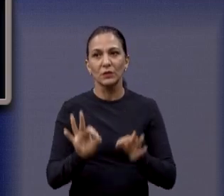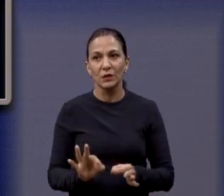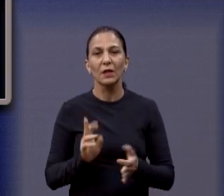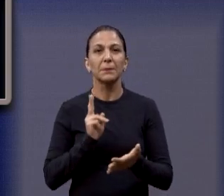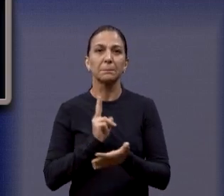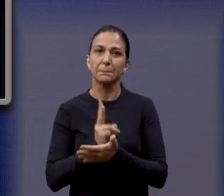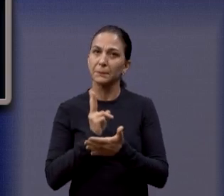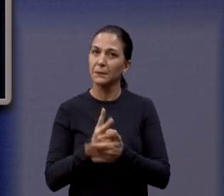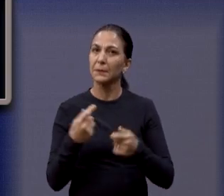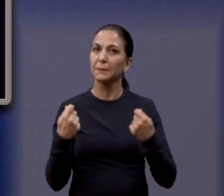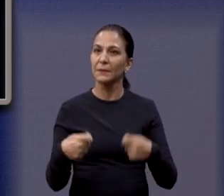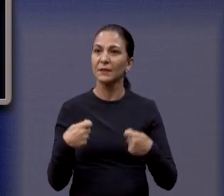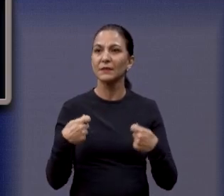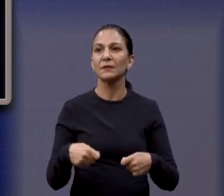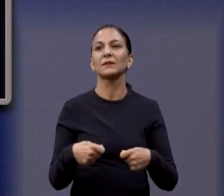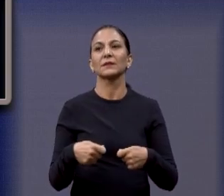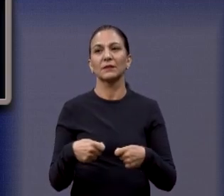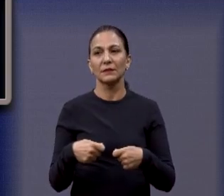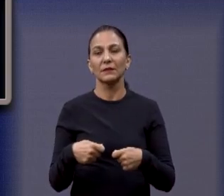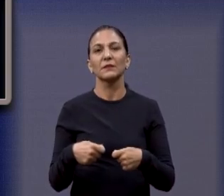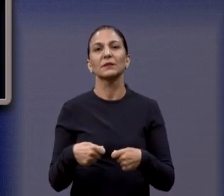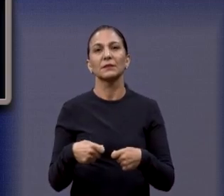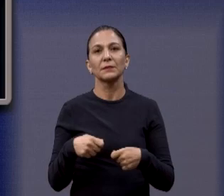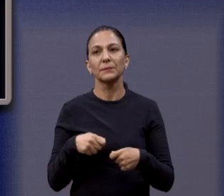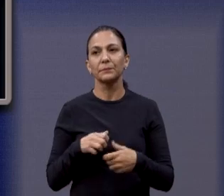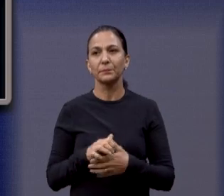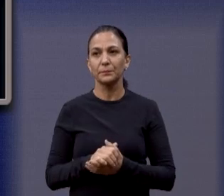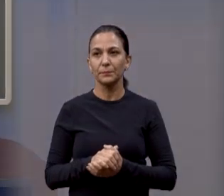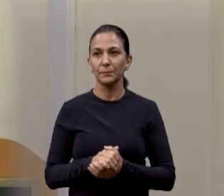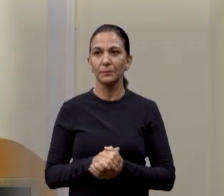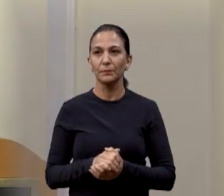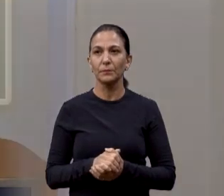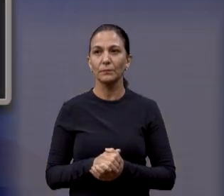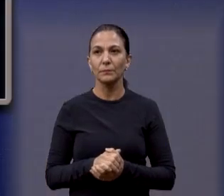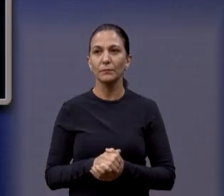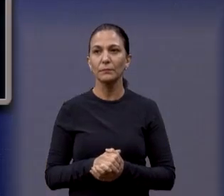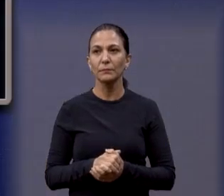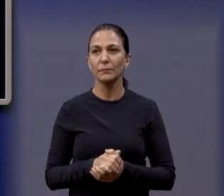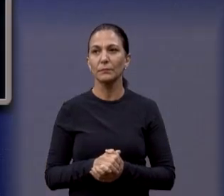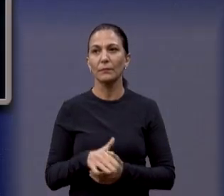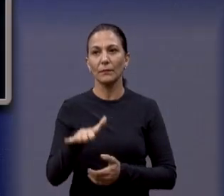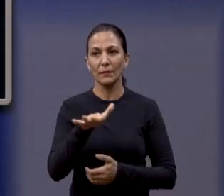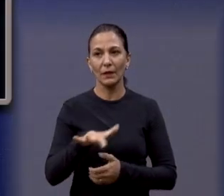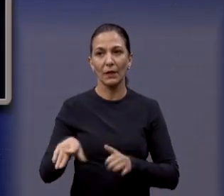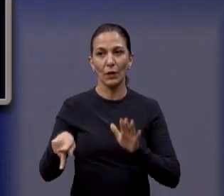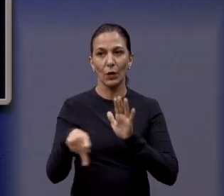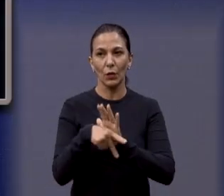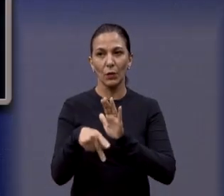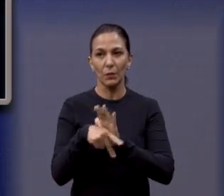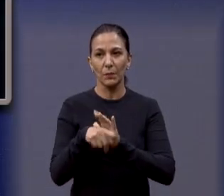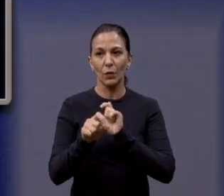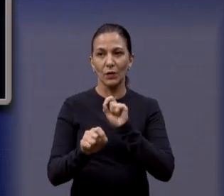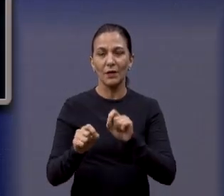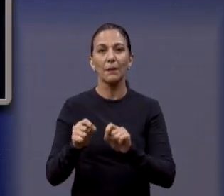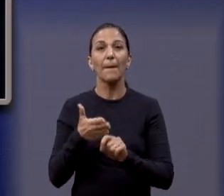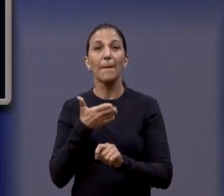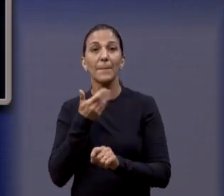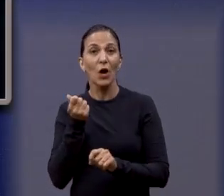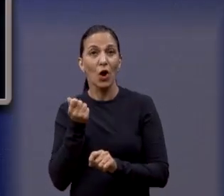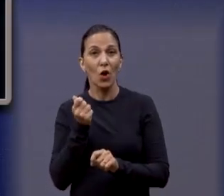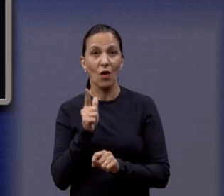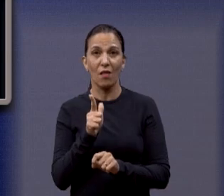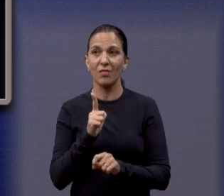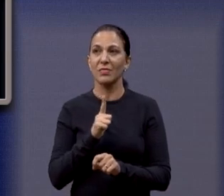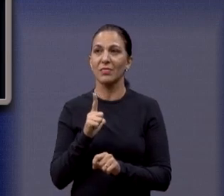frequência desejada e a frequência necessitada. Aqui na região central do parque, dá para ver que está um pouquinho melhor cuidado.